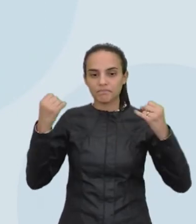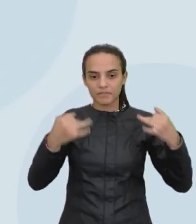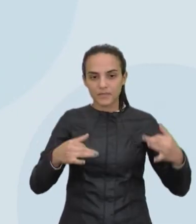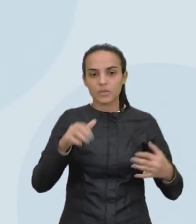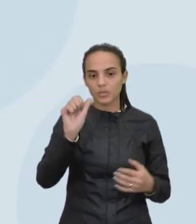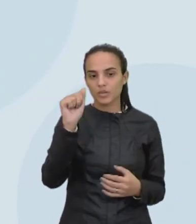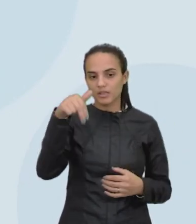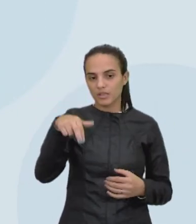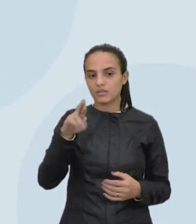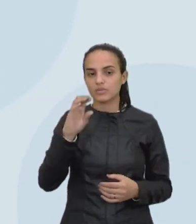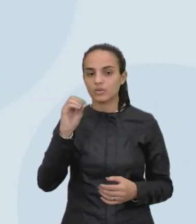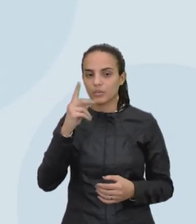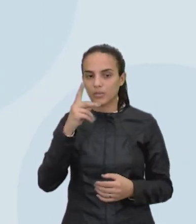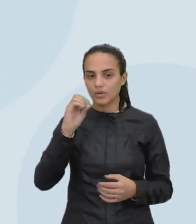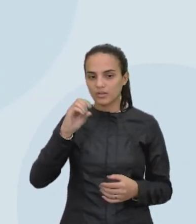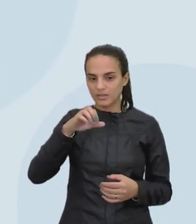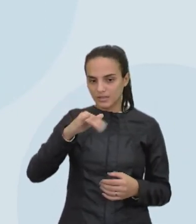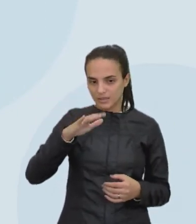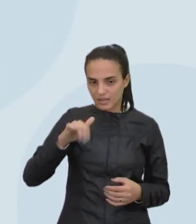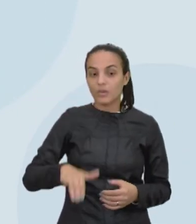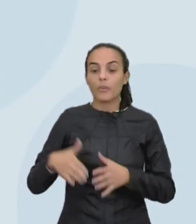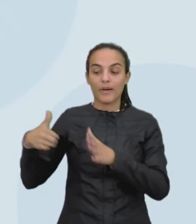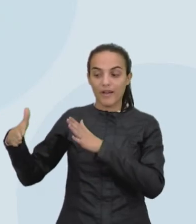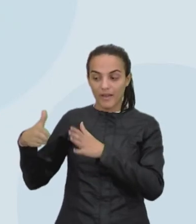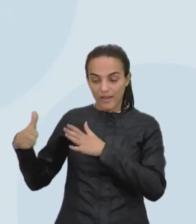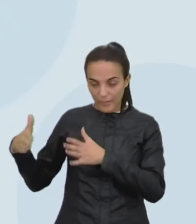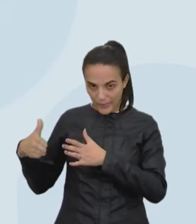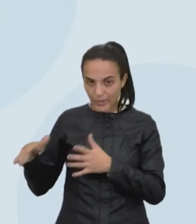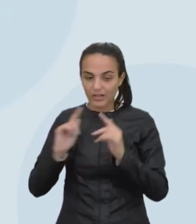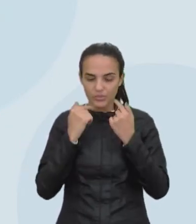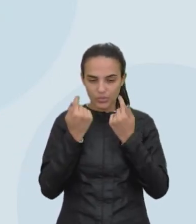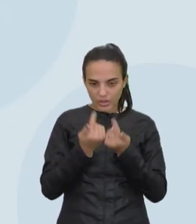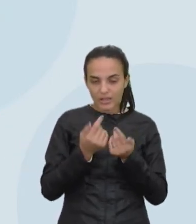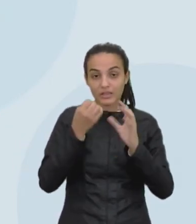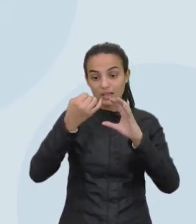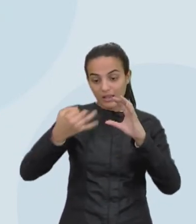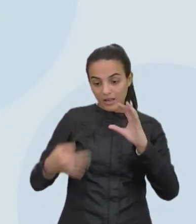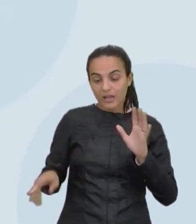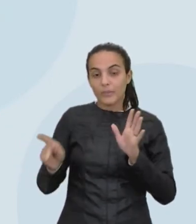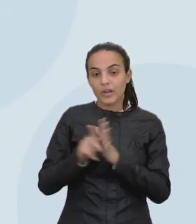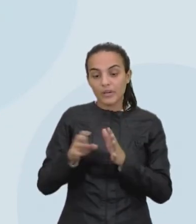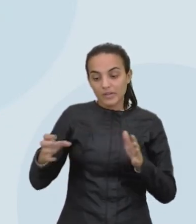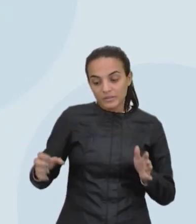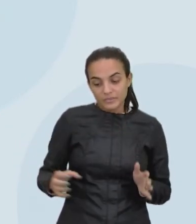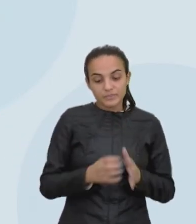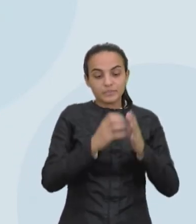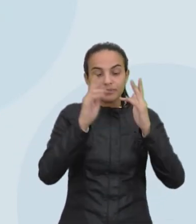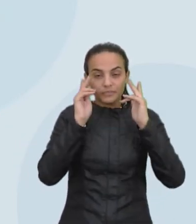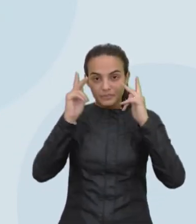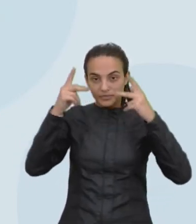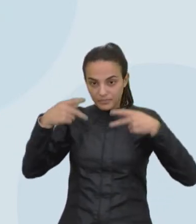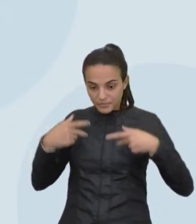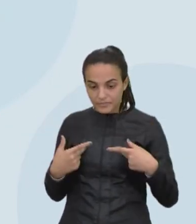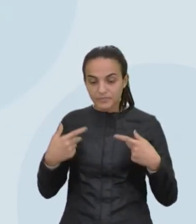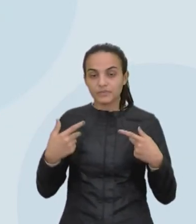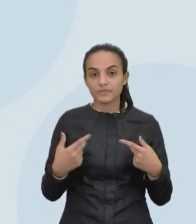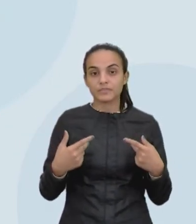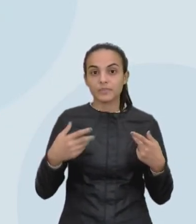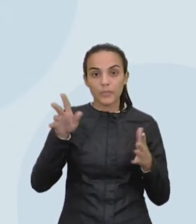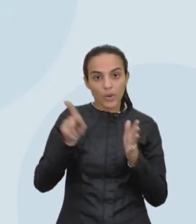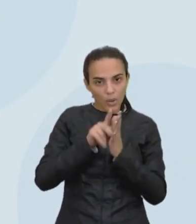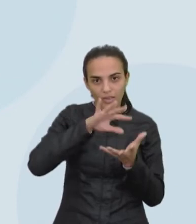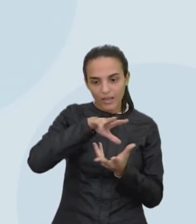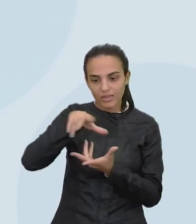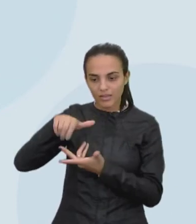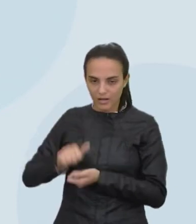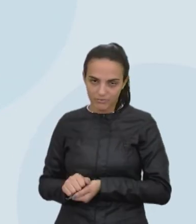antropoceno como uma época geológica caracterizada pelo impacto da humanidade na Terra.